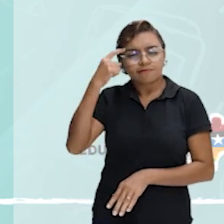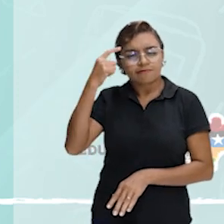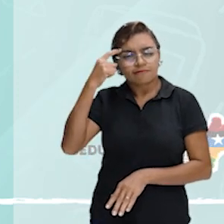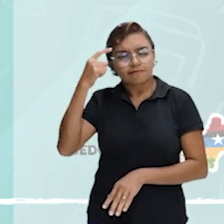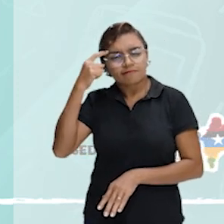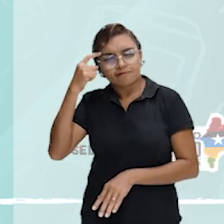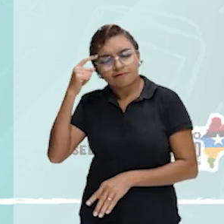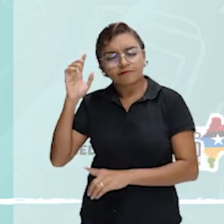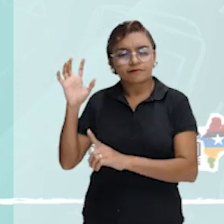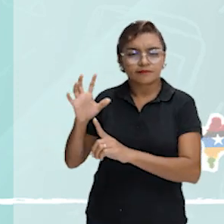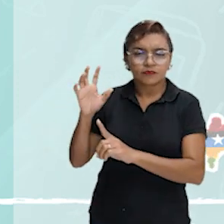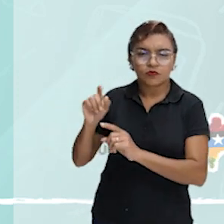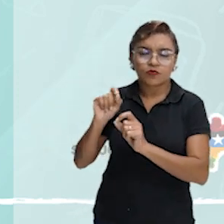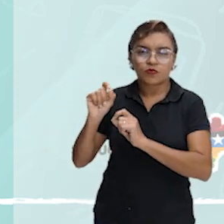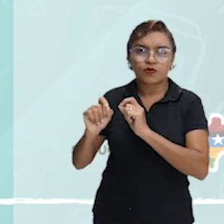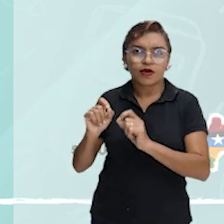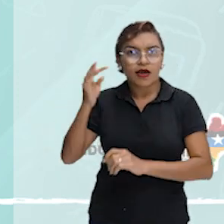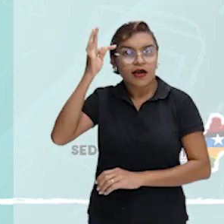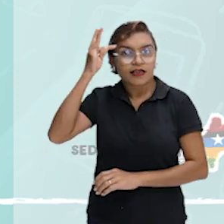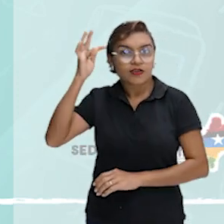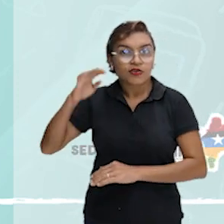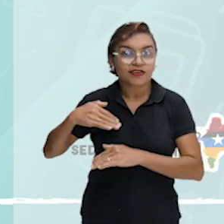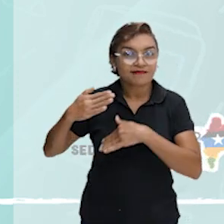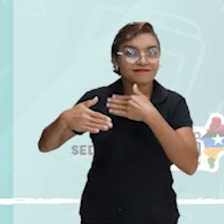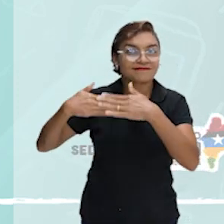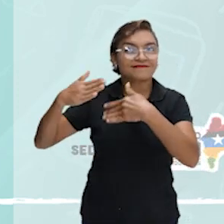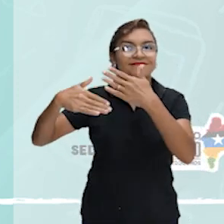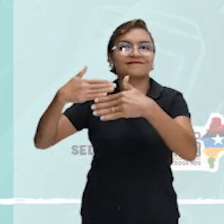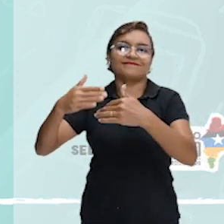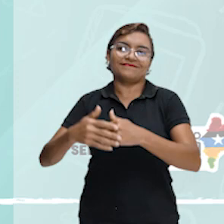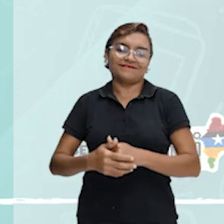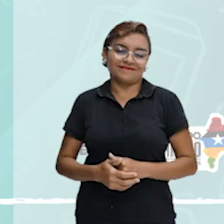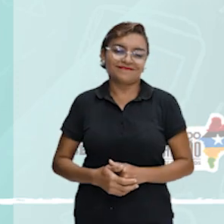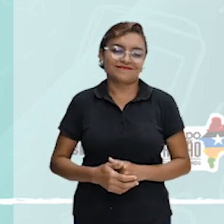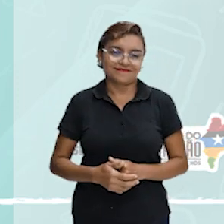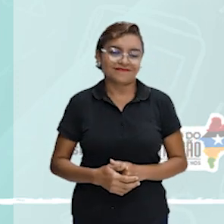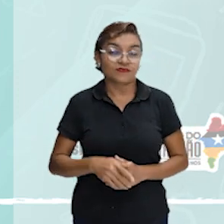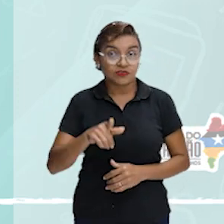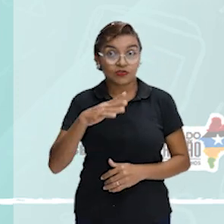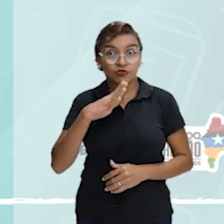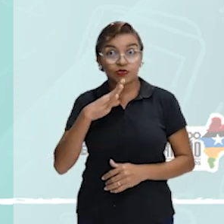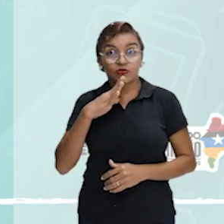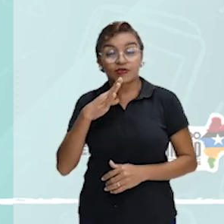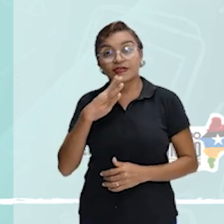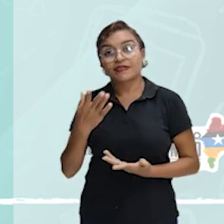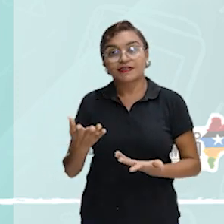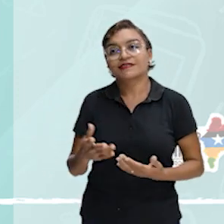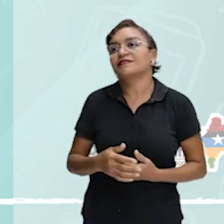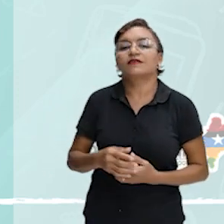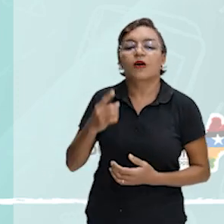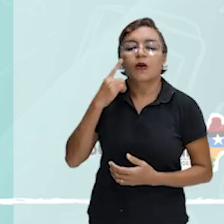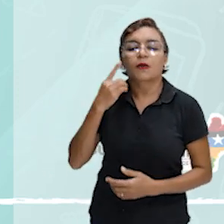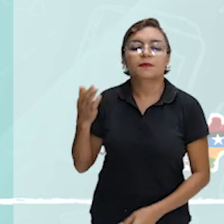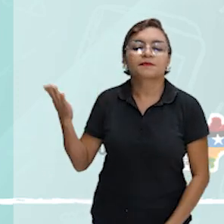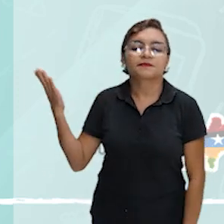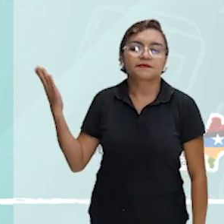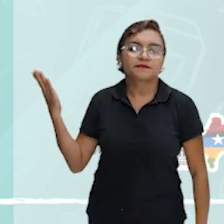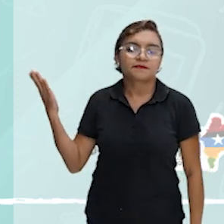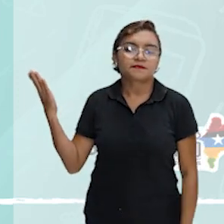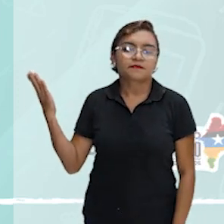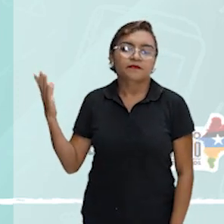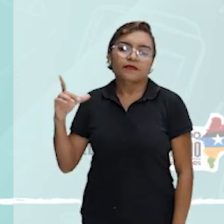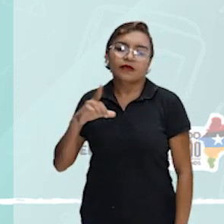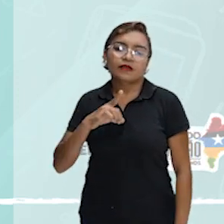teoria da evolução. Não, vocês já estudaram sobre isso? Pois é. Olha só que maravilha essa imagem. Então,